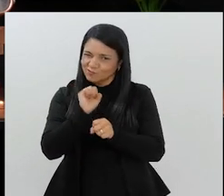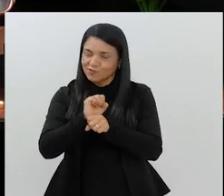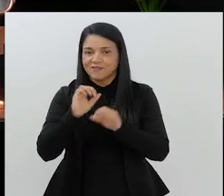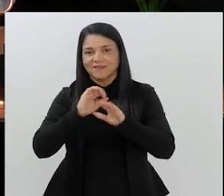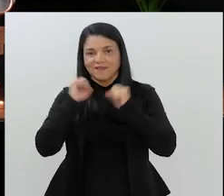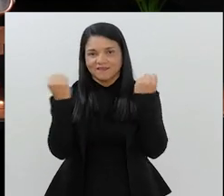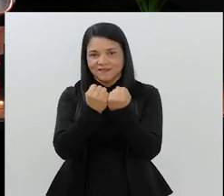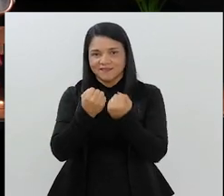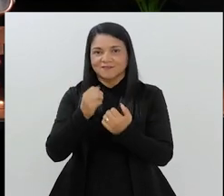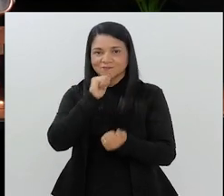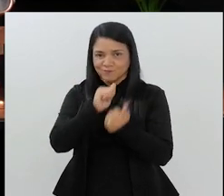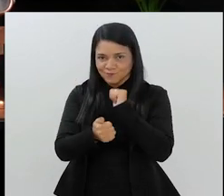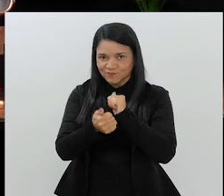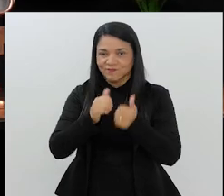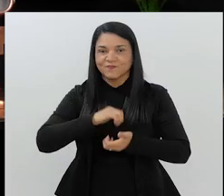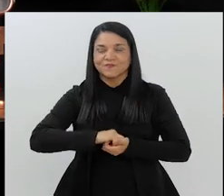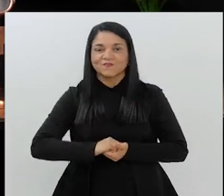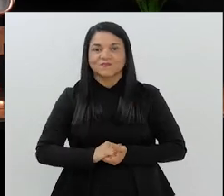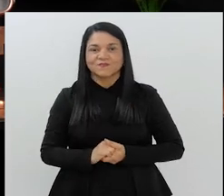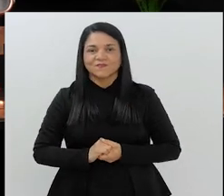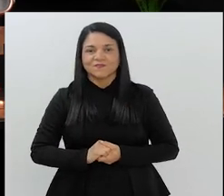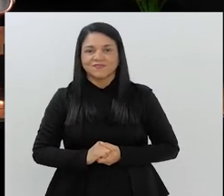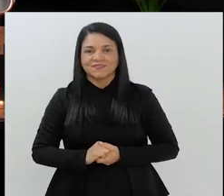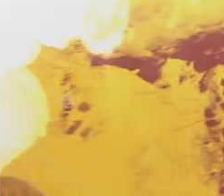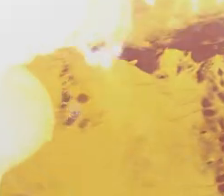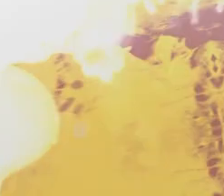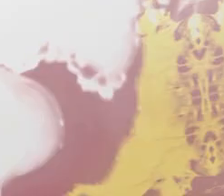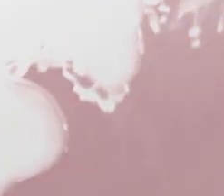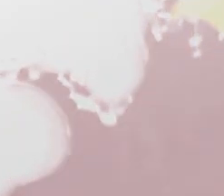entidade, já já no Arena Esportiva.